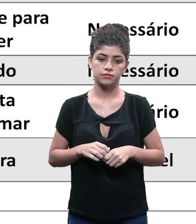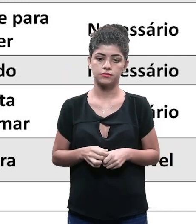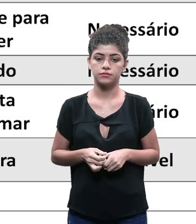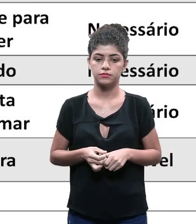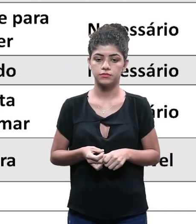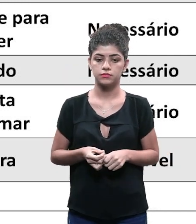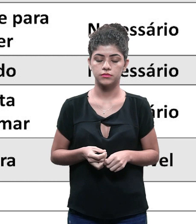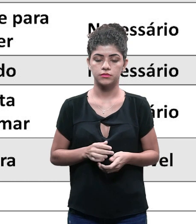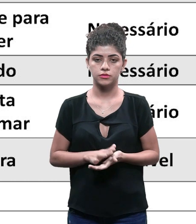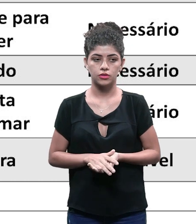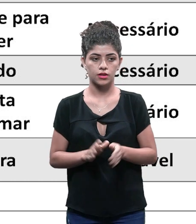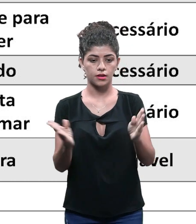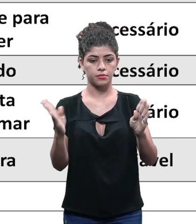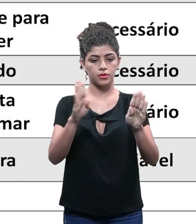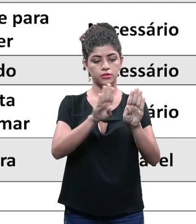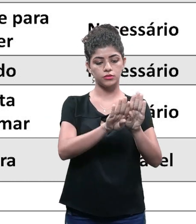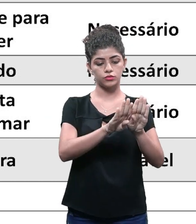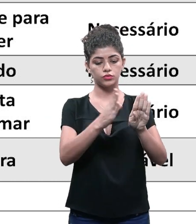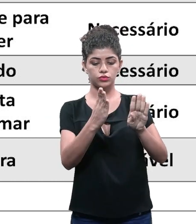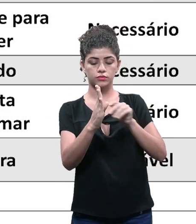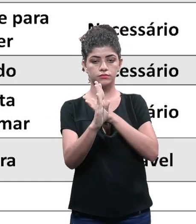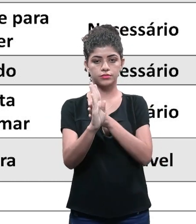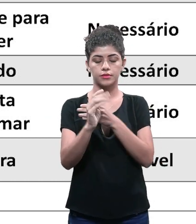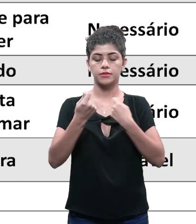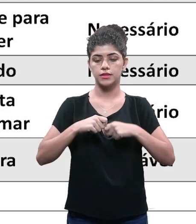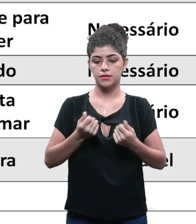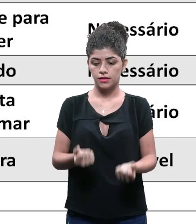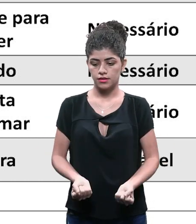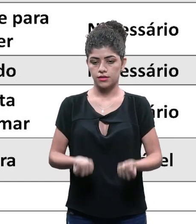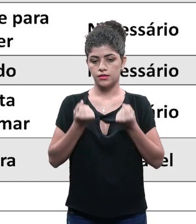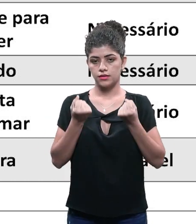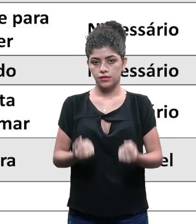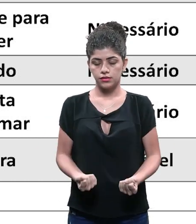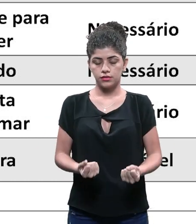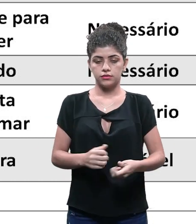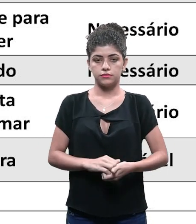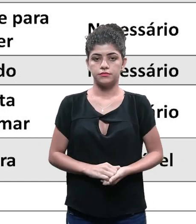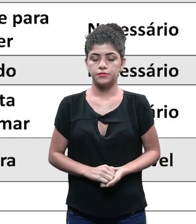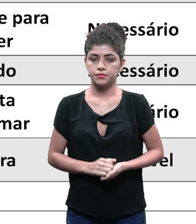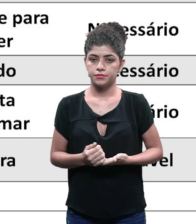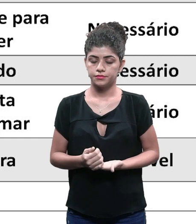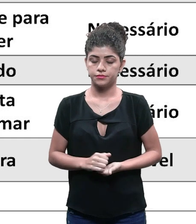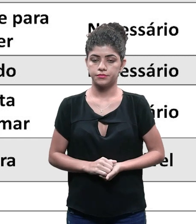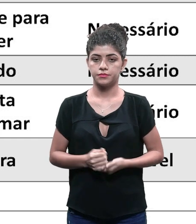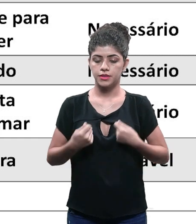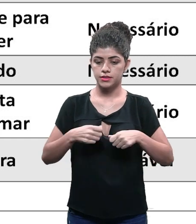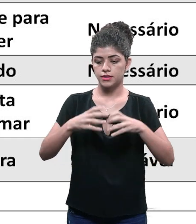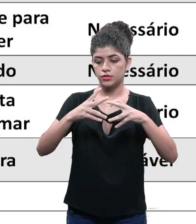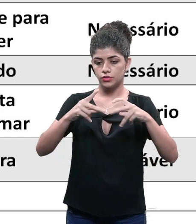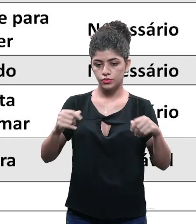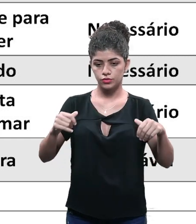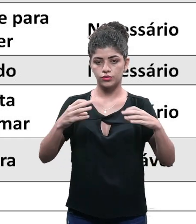necessário. Para ele segurar a porta, que é a função principal, ele tem que ser o quê? Pesado. Então, para ser pesado, eu não vou fazer ele